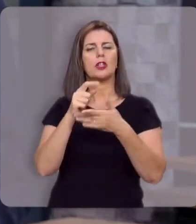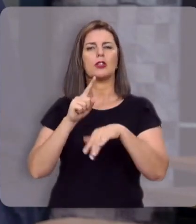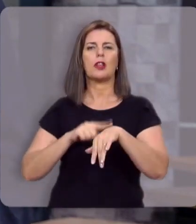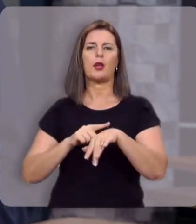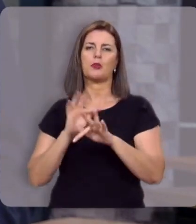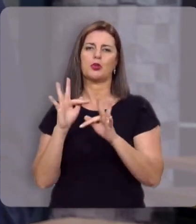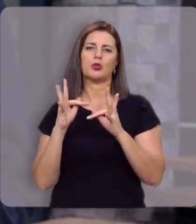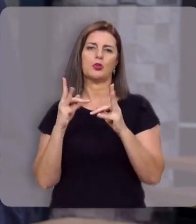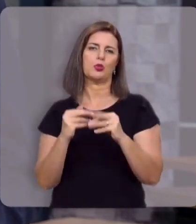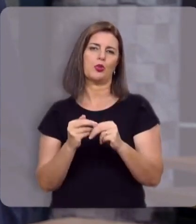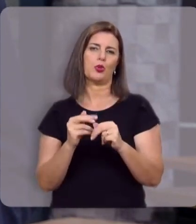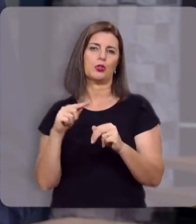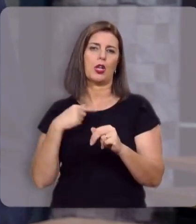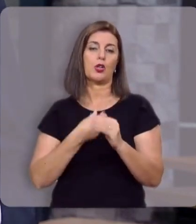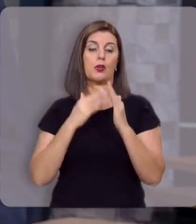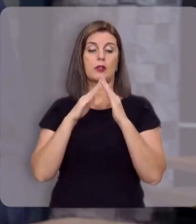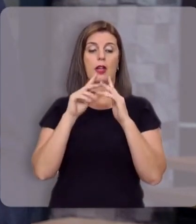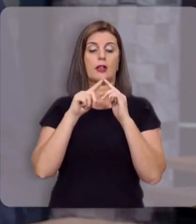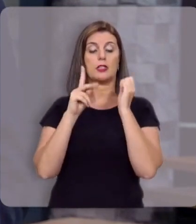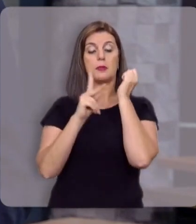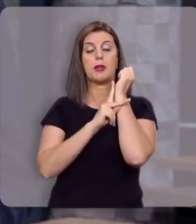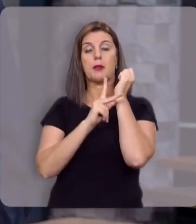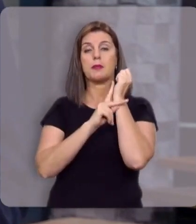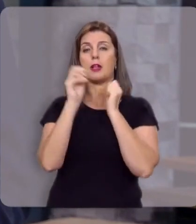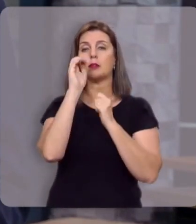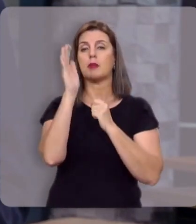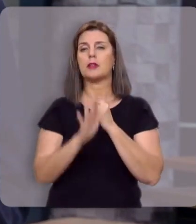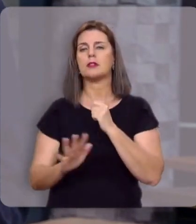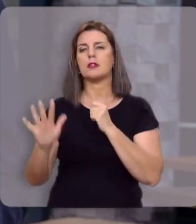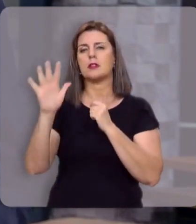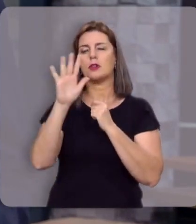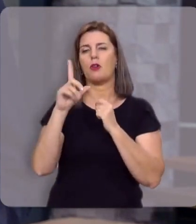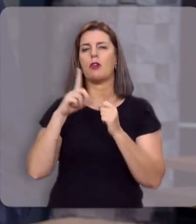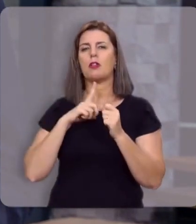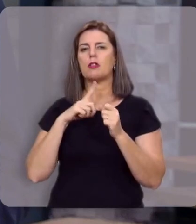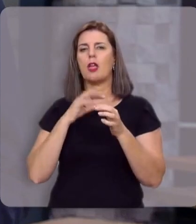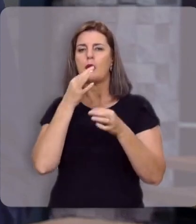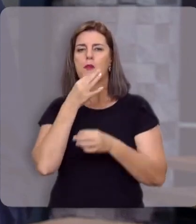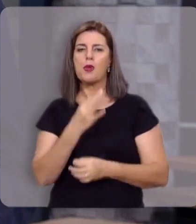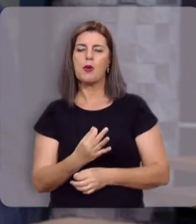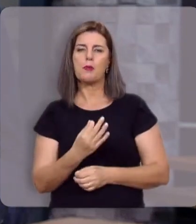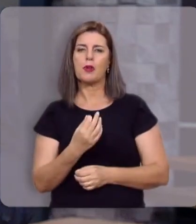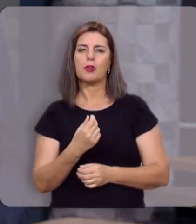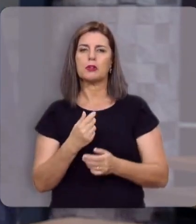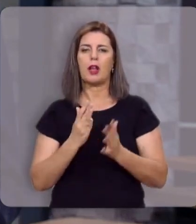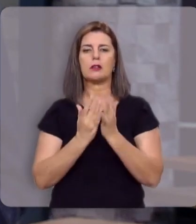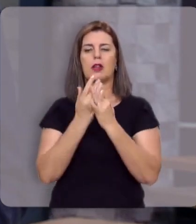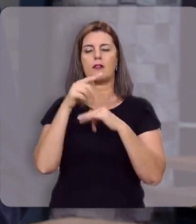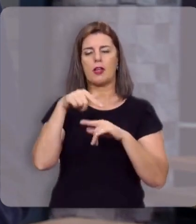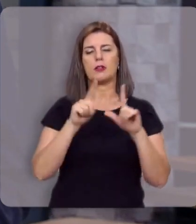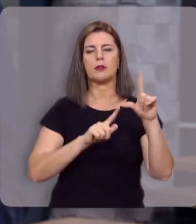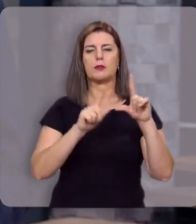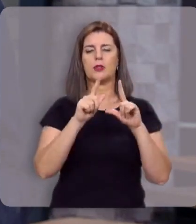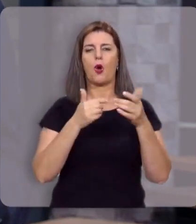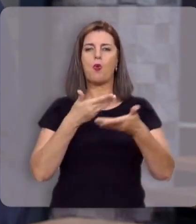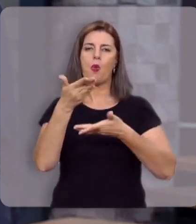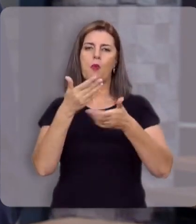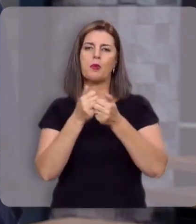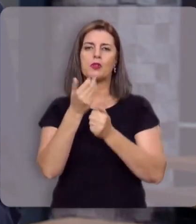em todo o tempo. A nossa igreja, a Igreja Presbiteriana do Brasil, tem se proposto a isso por meio deste programa,